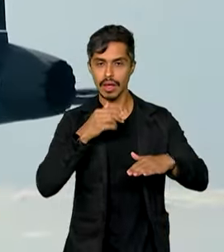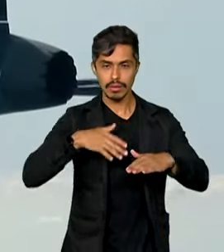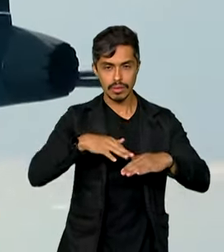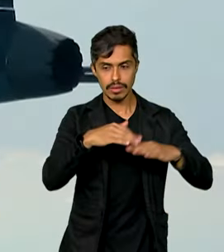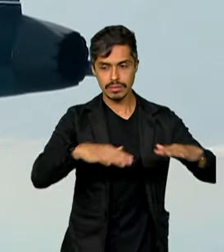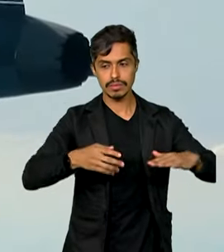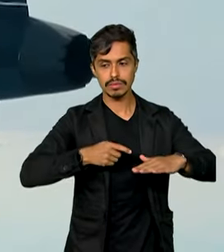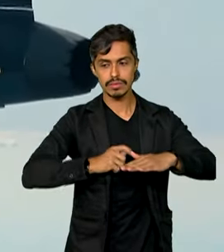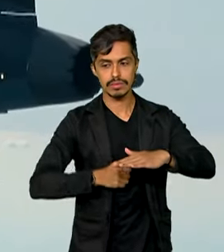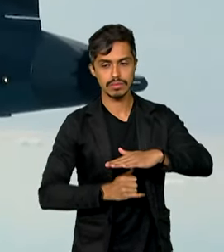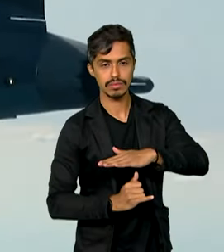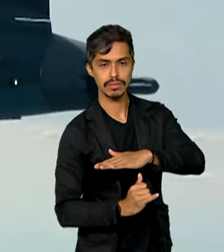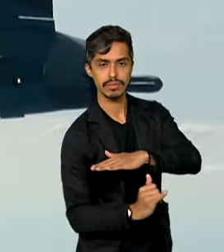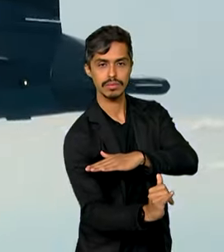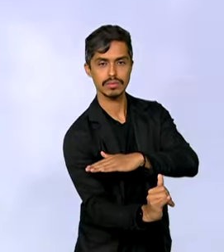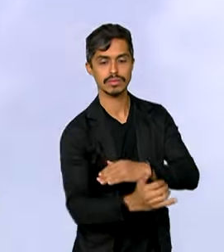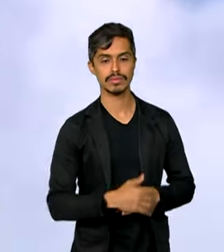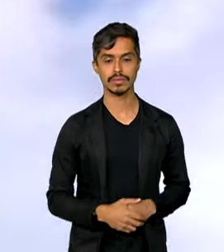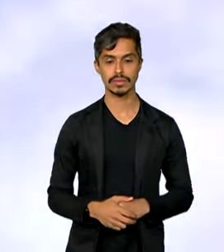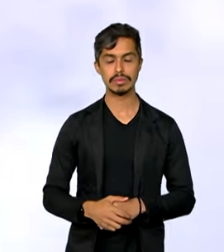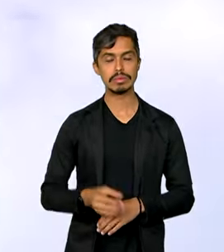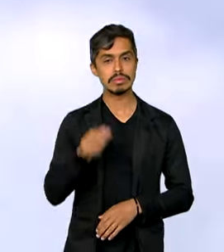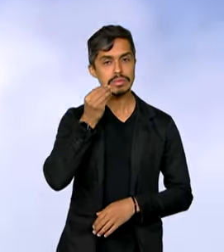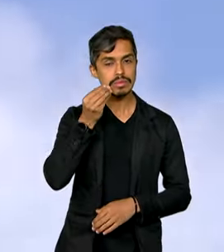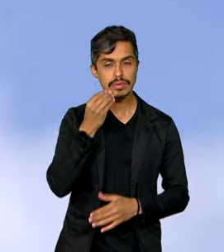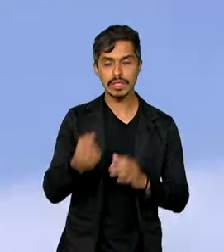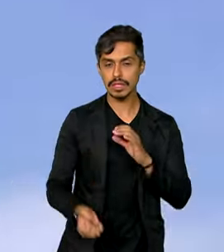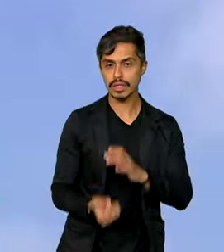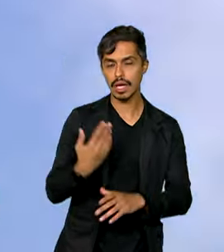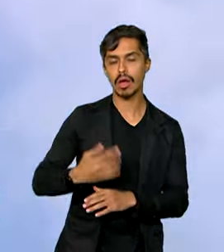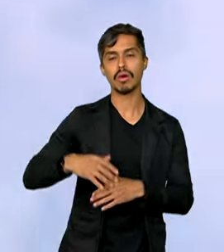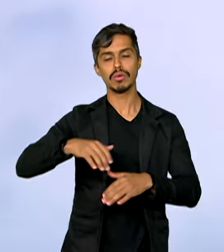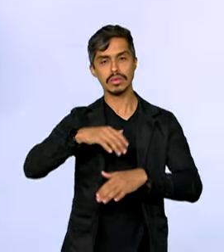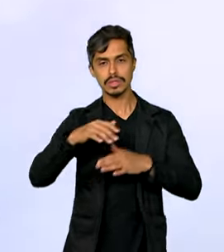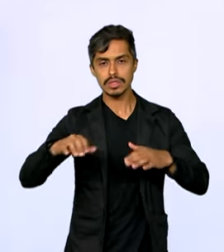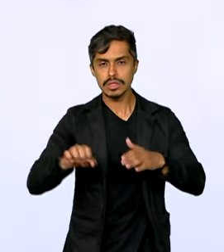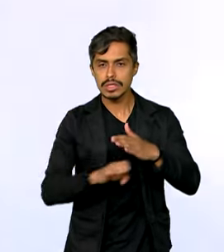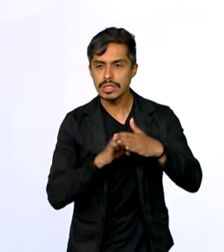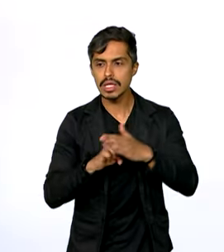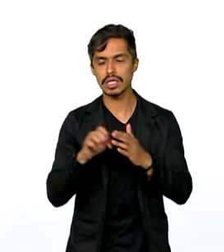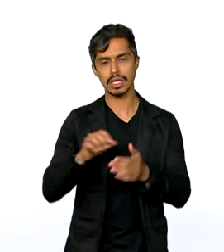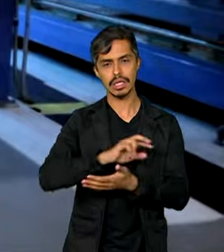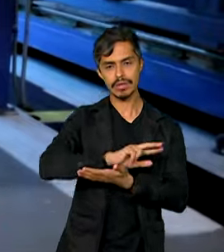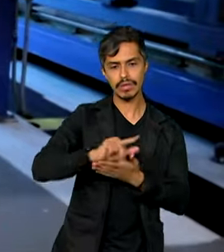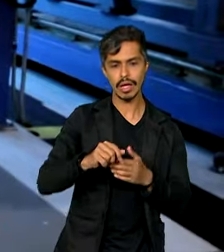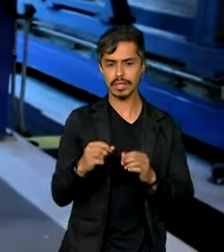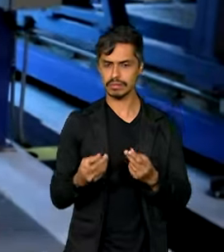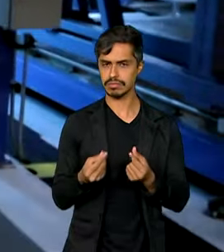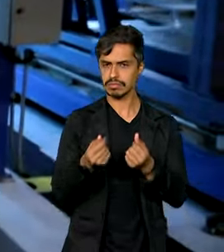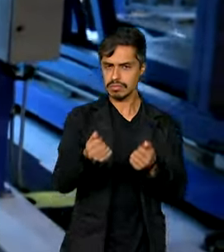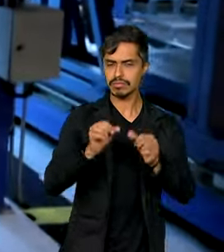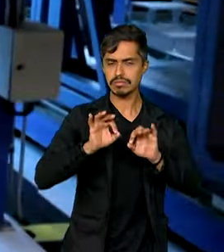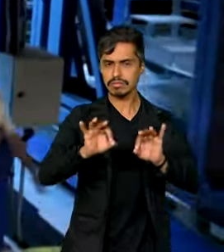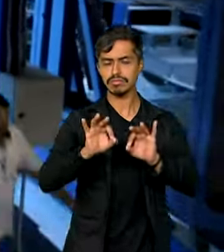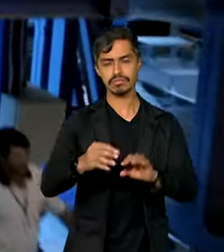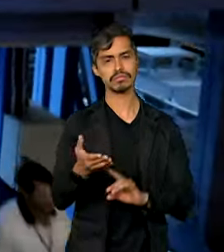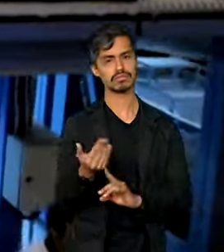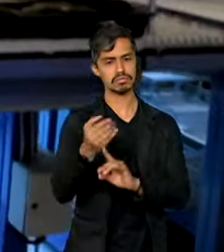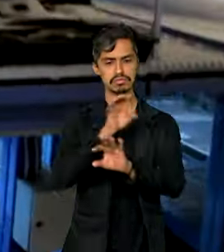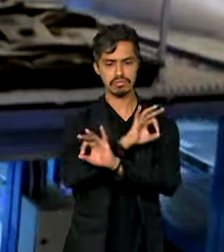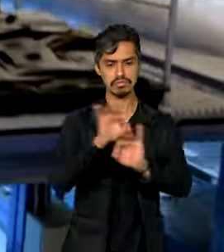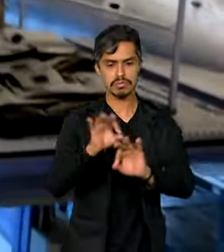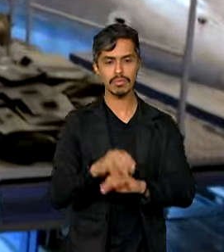O objetivo do governo é construir uma defesa brasileira equipada, forte e moderna, e com capacidade de